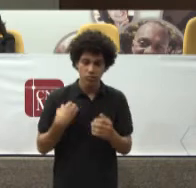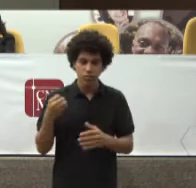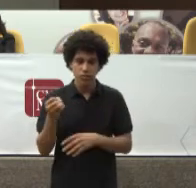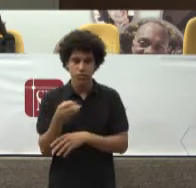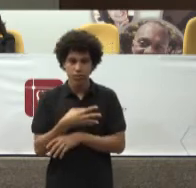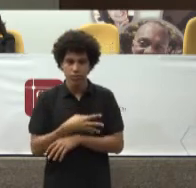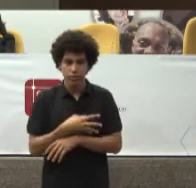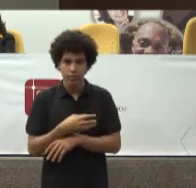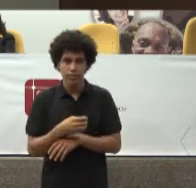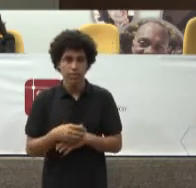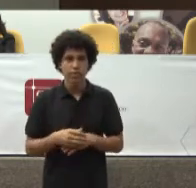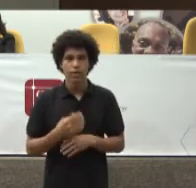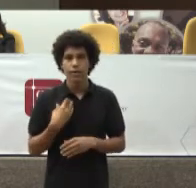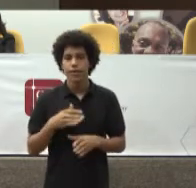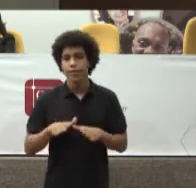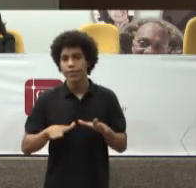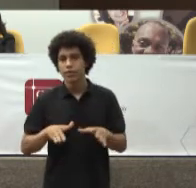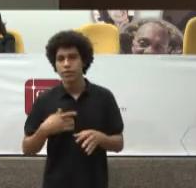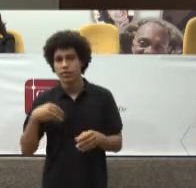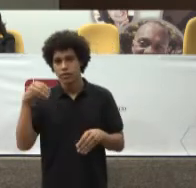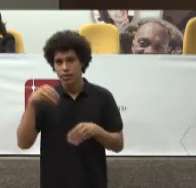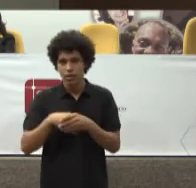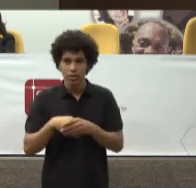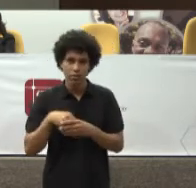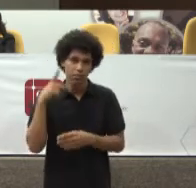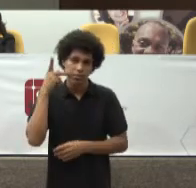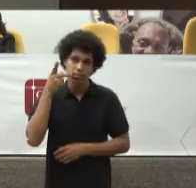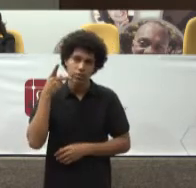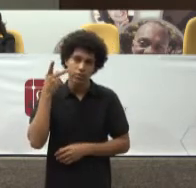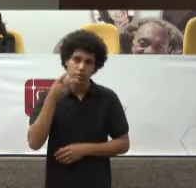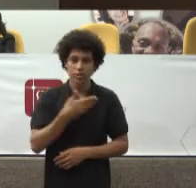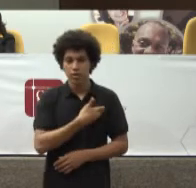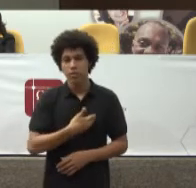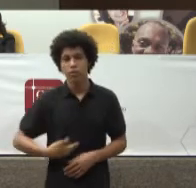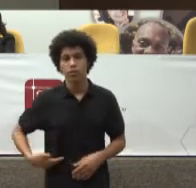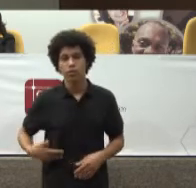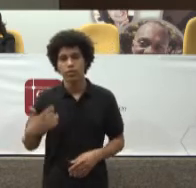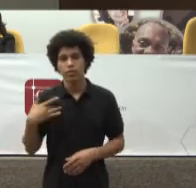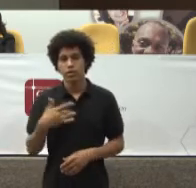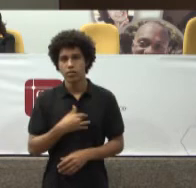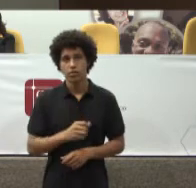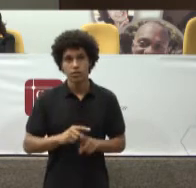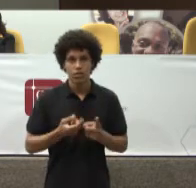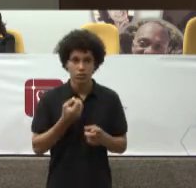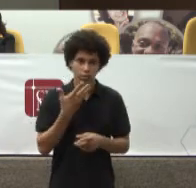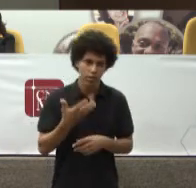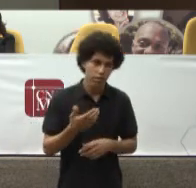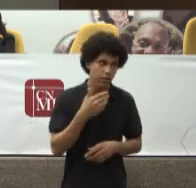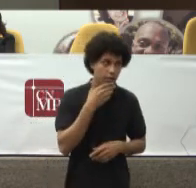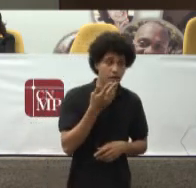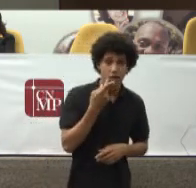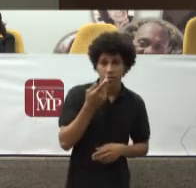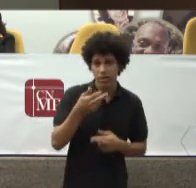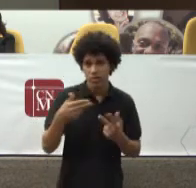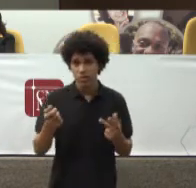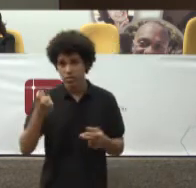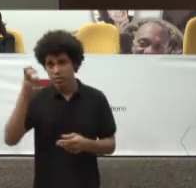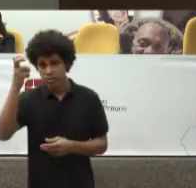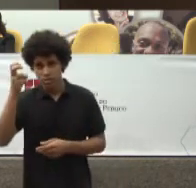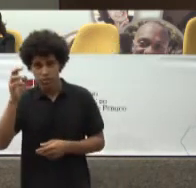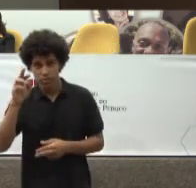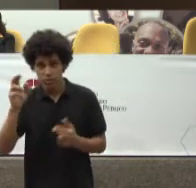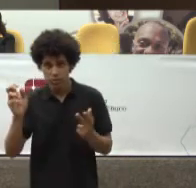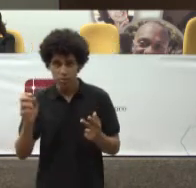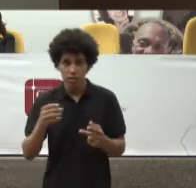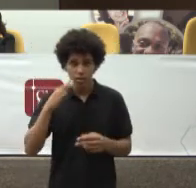Dentro da política Pública de saúde Pois bem Eu falei Em cinco critérios De racionalidade Atenção